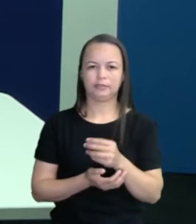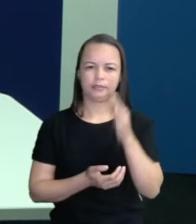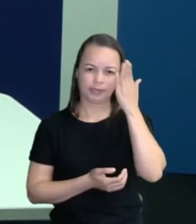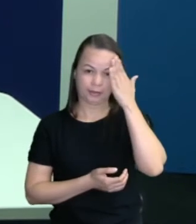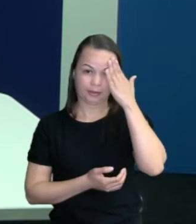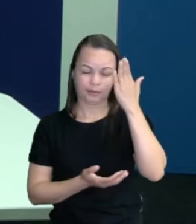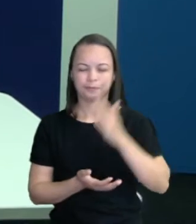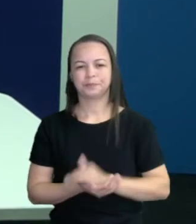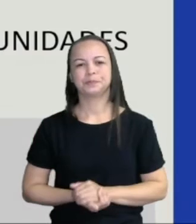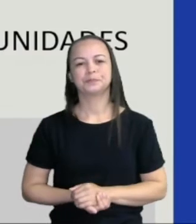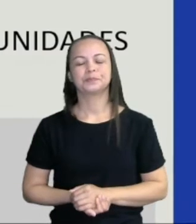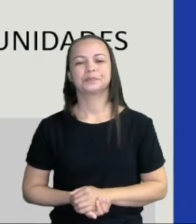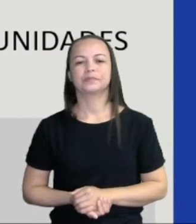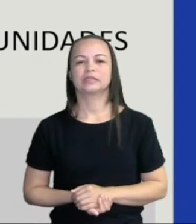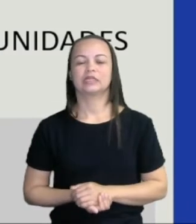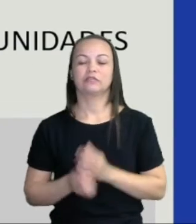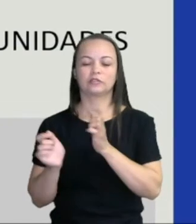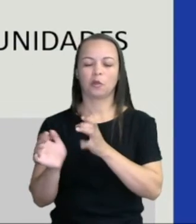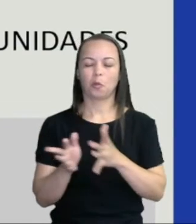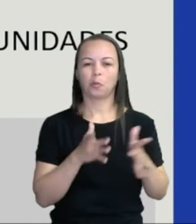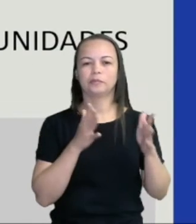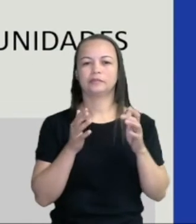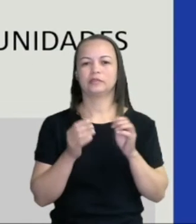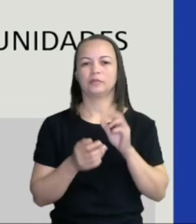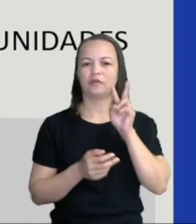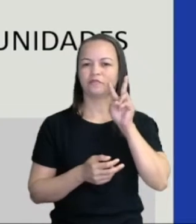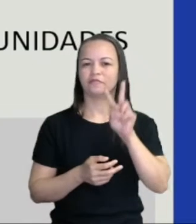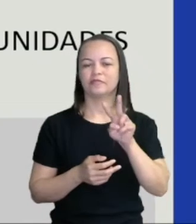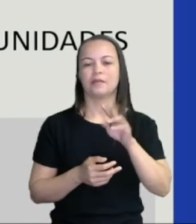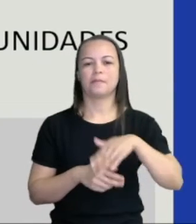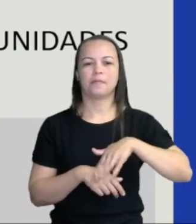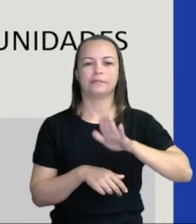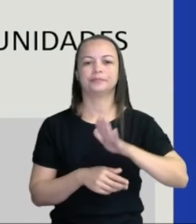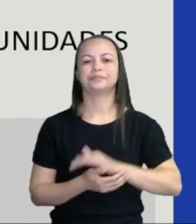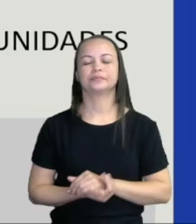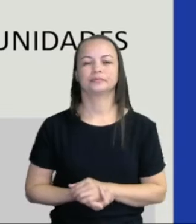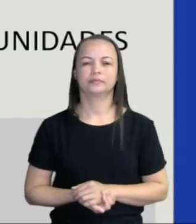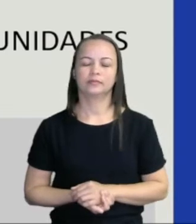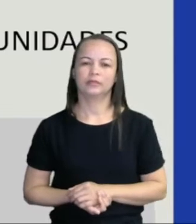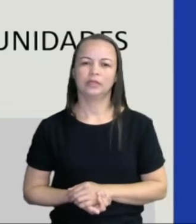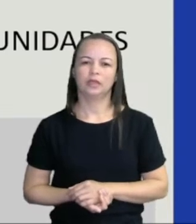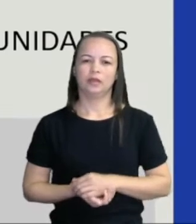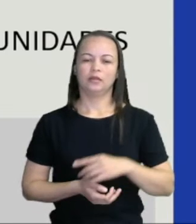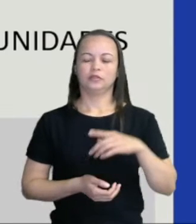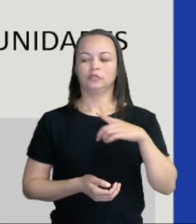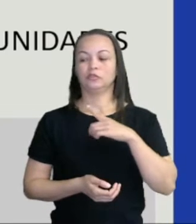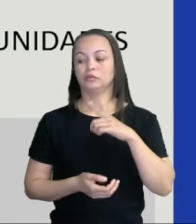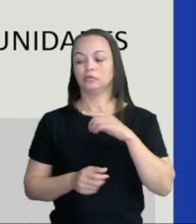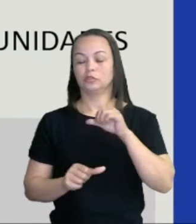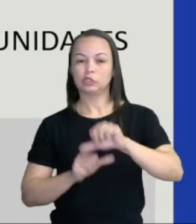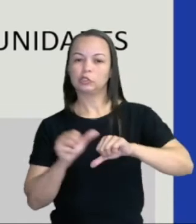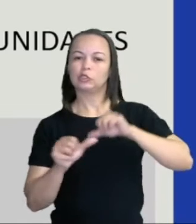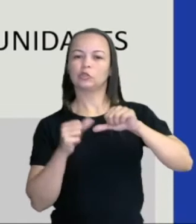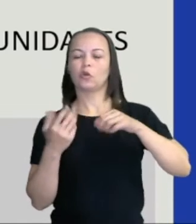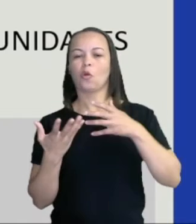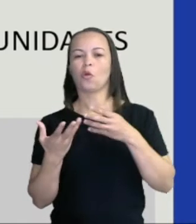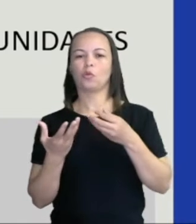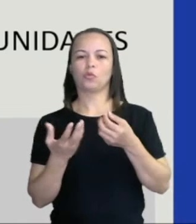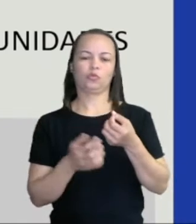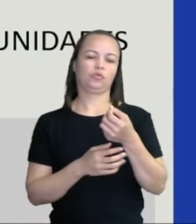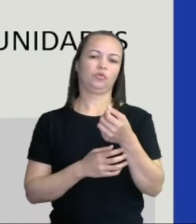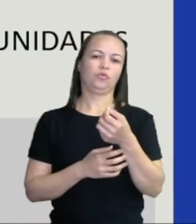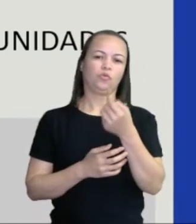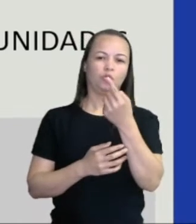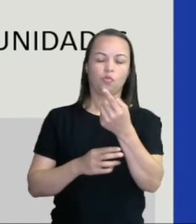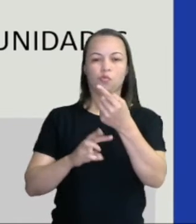Beleza. Então, vamos continuar. Porque ainda tem mais para a gente ver aqui. Então, troco uma dezena por 10 unidades e fico com